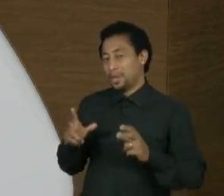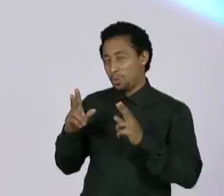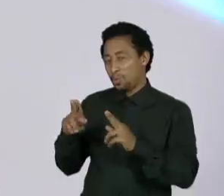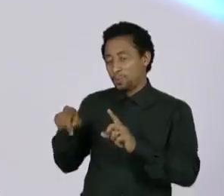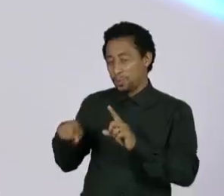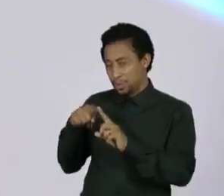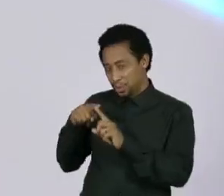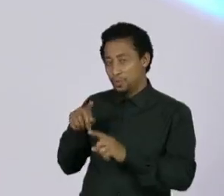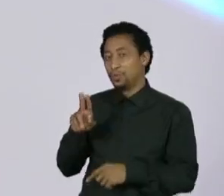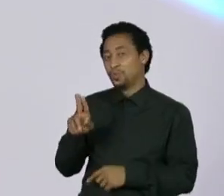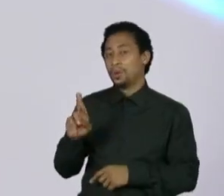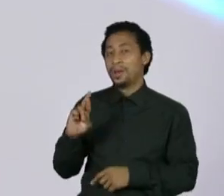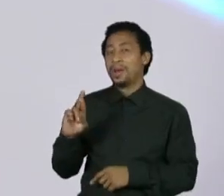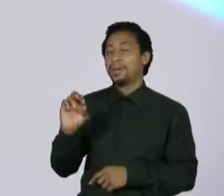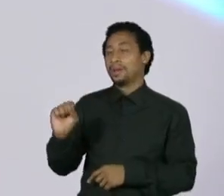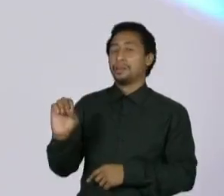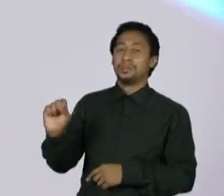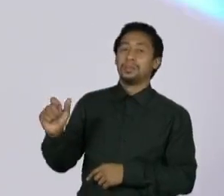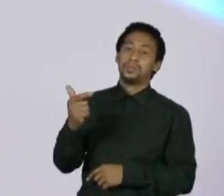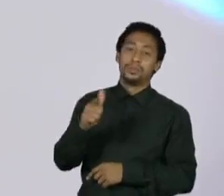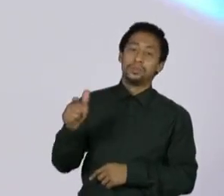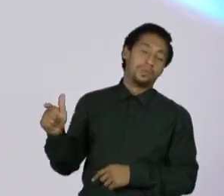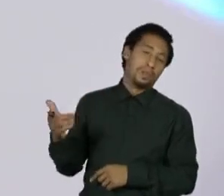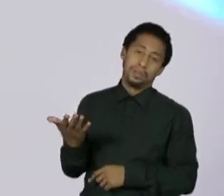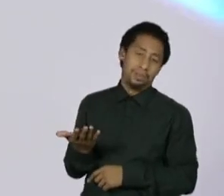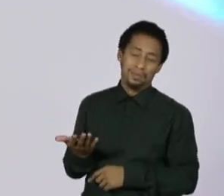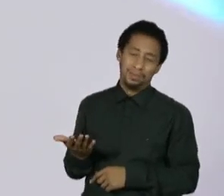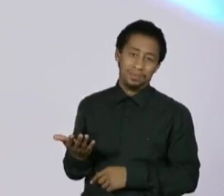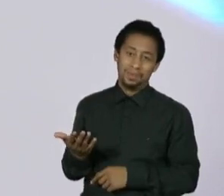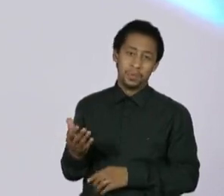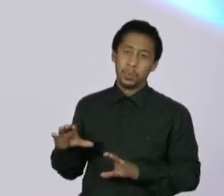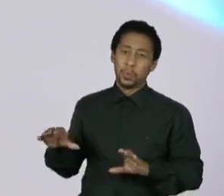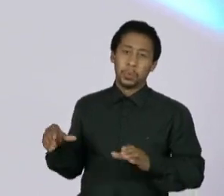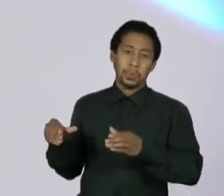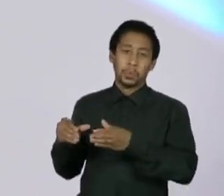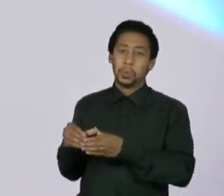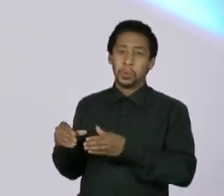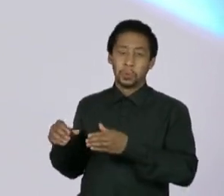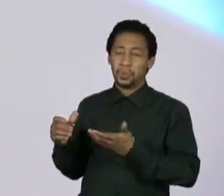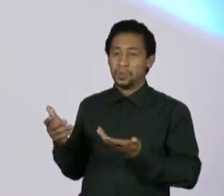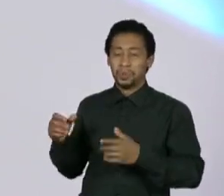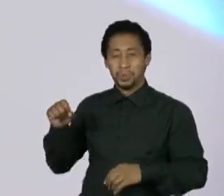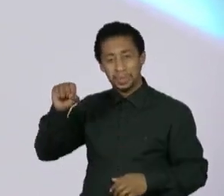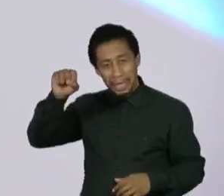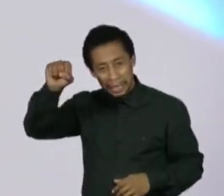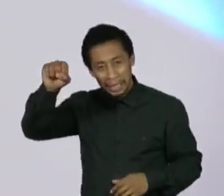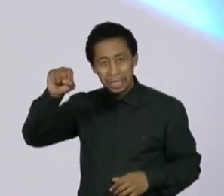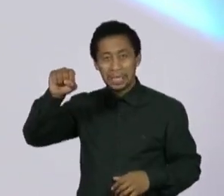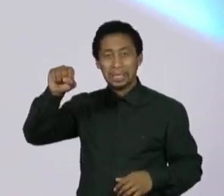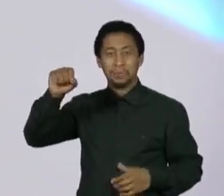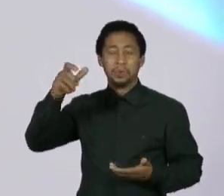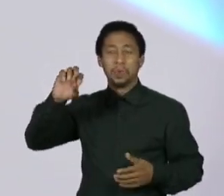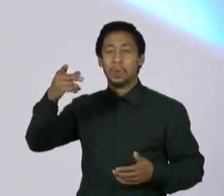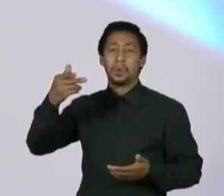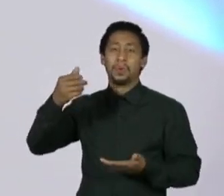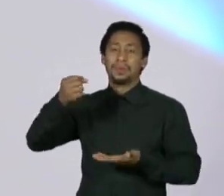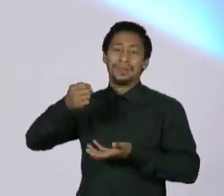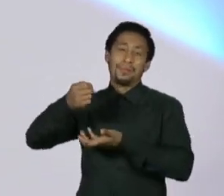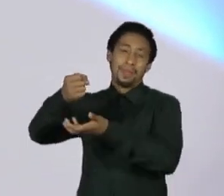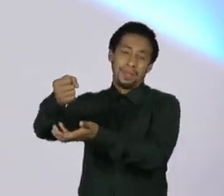socialismo, o capitalismo com rosto humano,